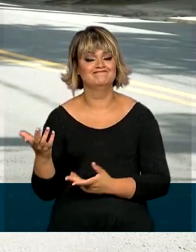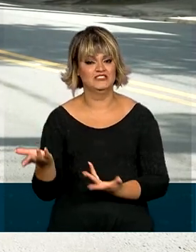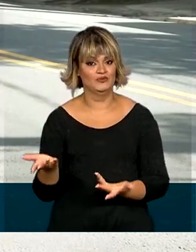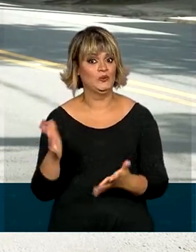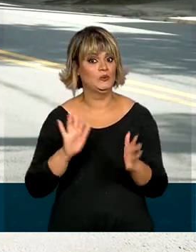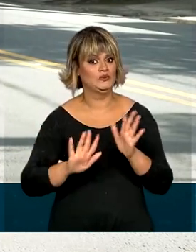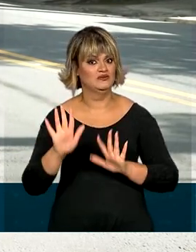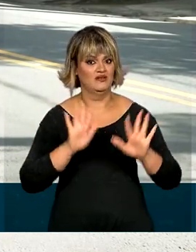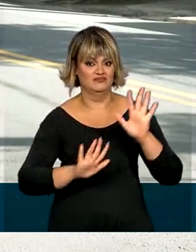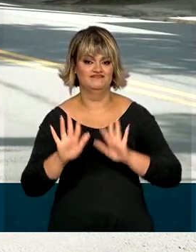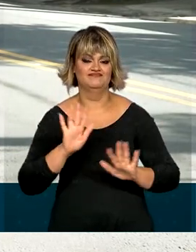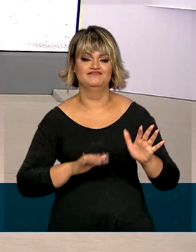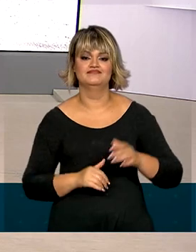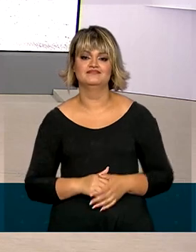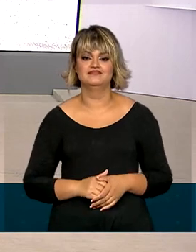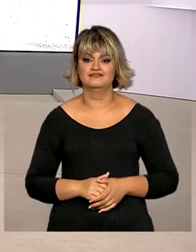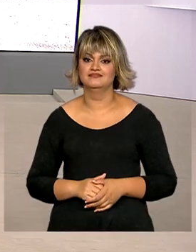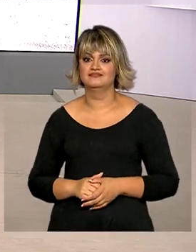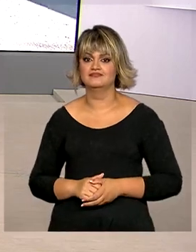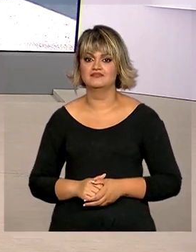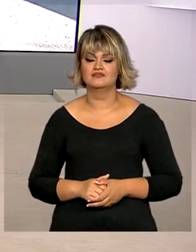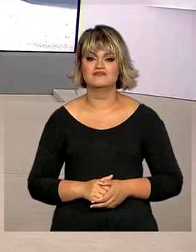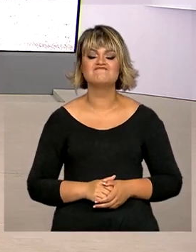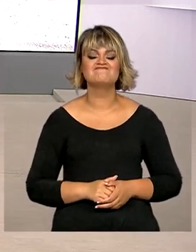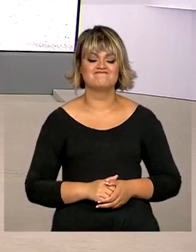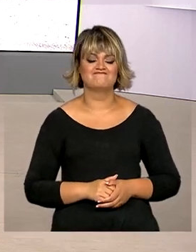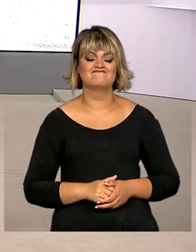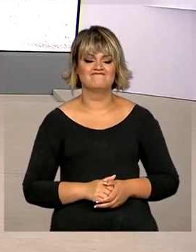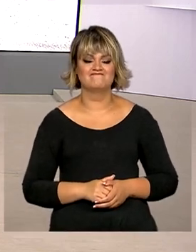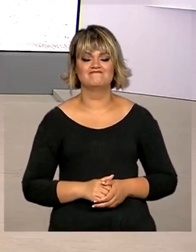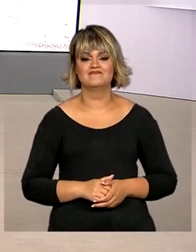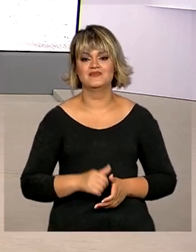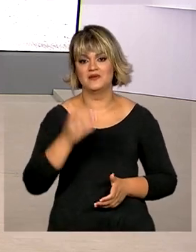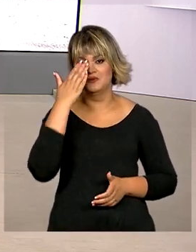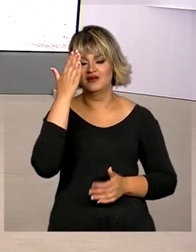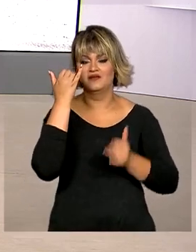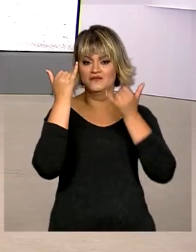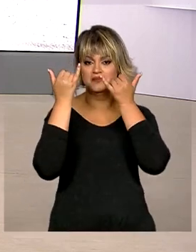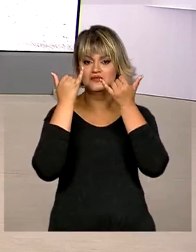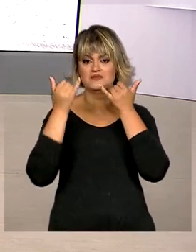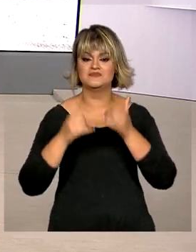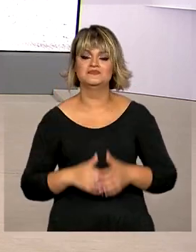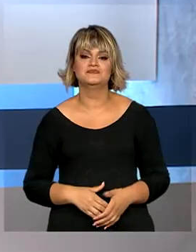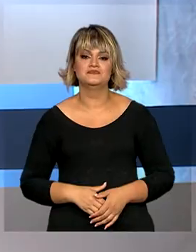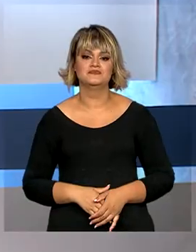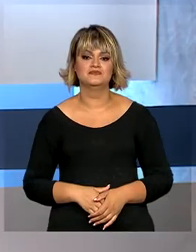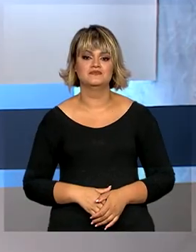fica um alerta, né, Mara? É isso mesmo, Júlia. Obrigada pelas suas informações.